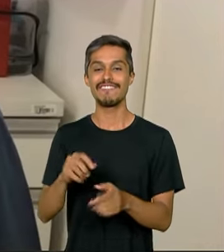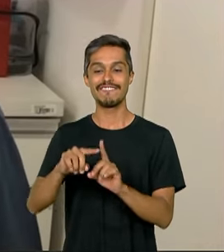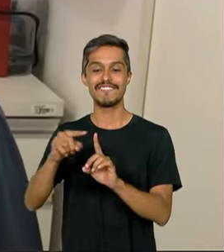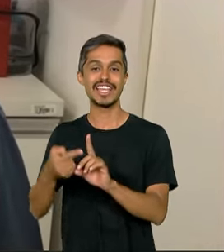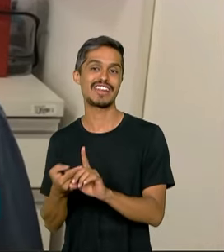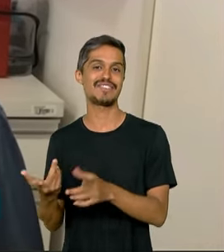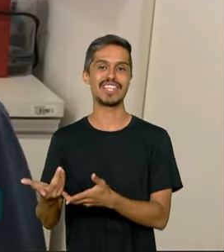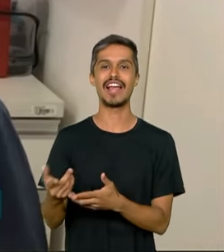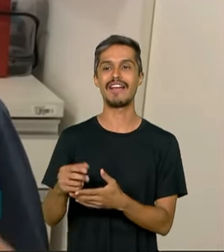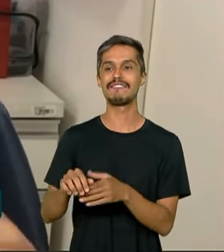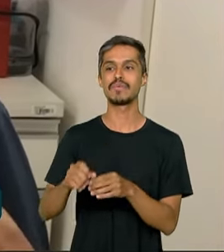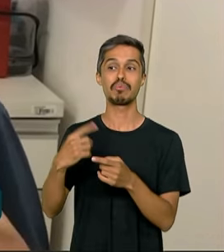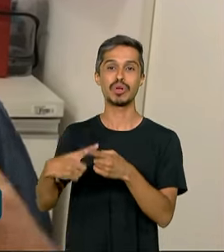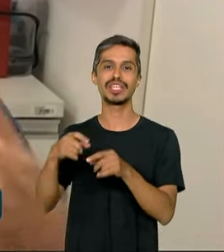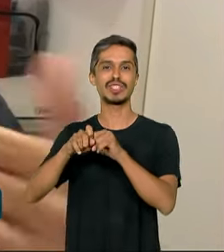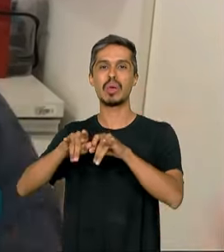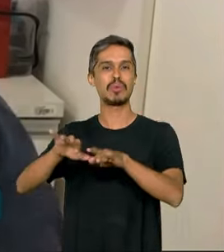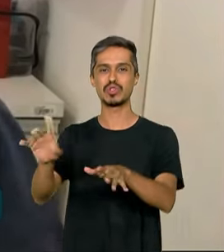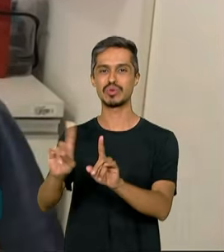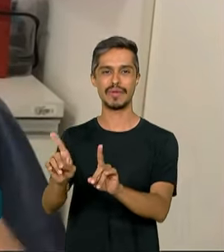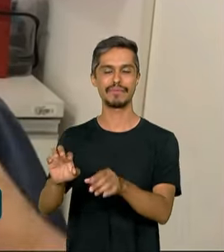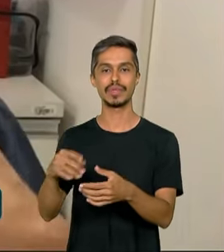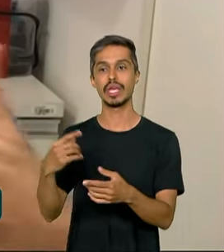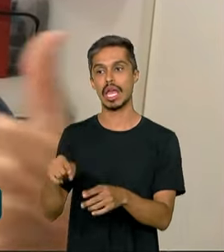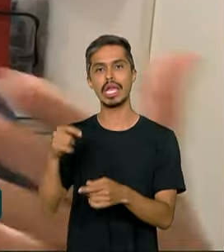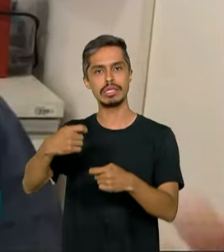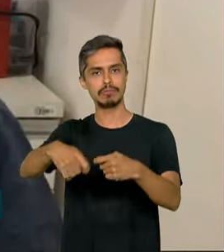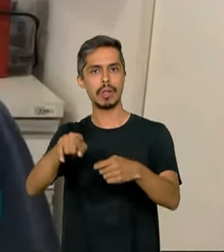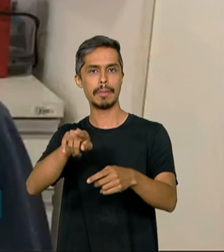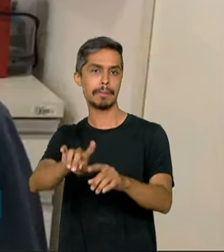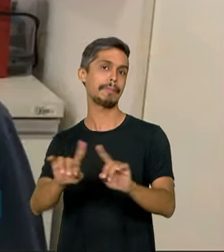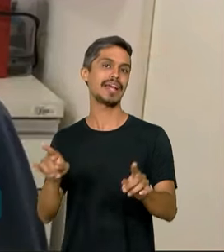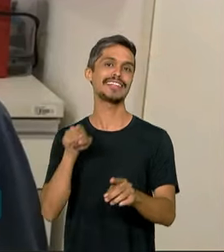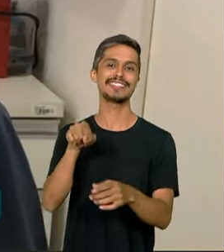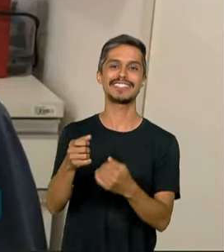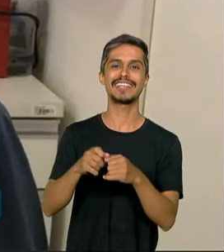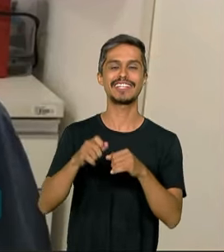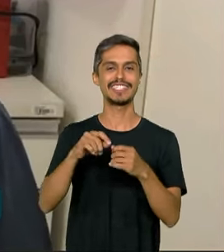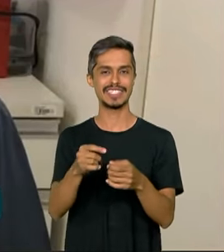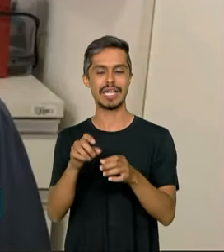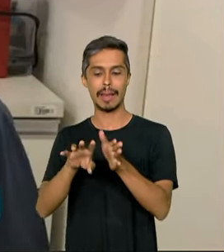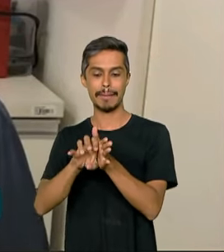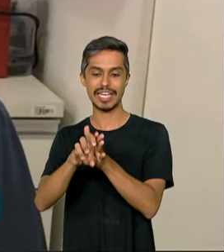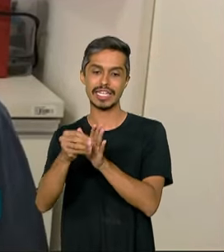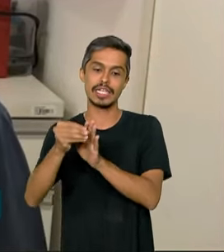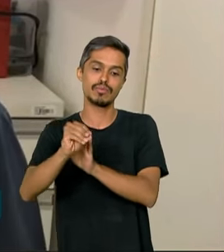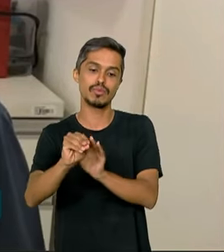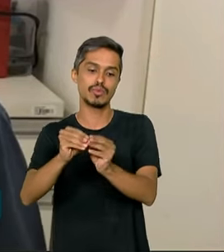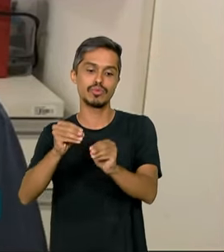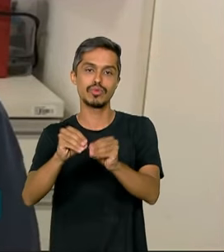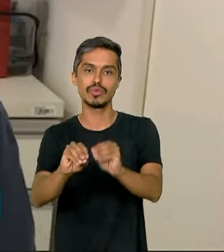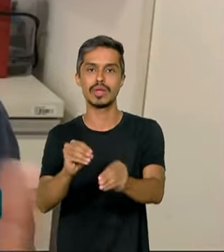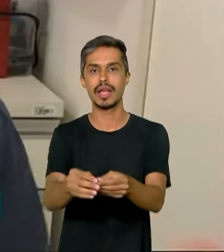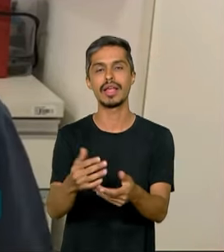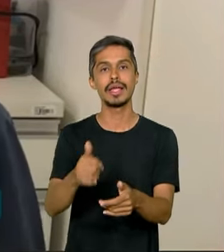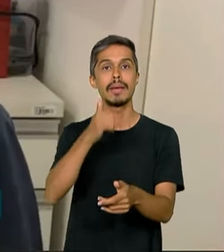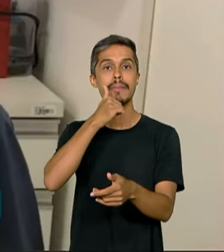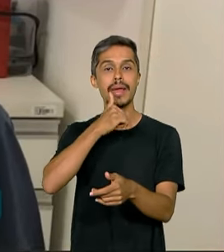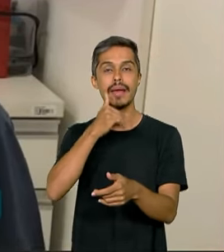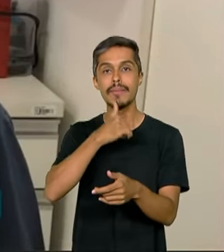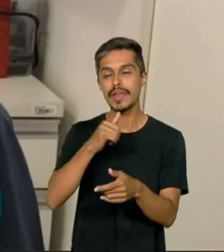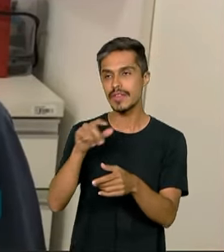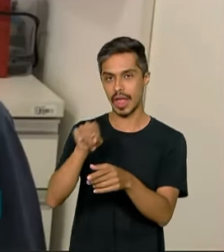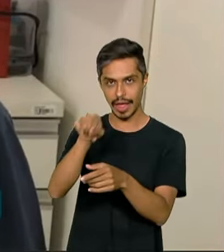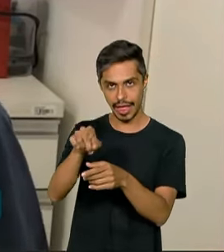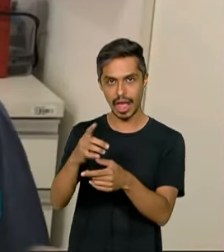naquela localidade. E essa bactéria é passada para todos os descendentes, as fêmeas passam por seus ovos e todos